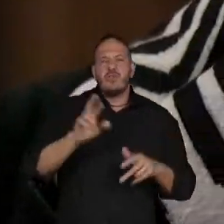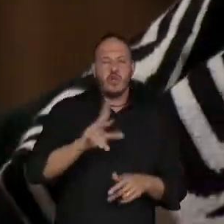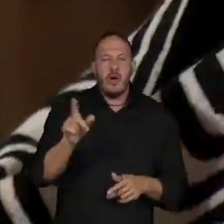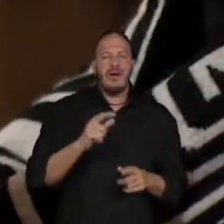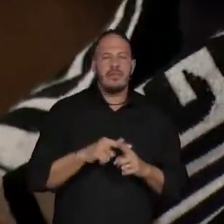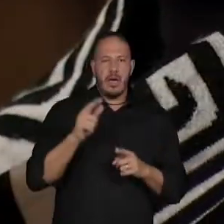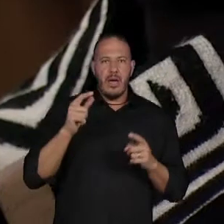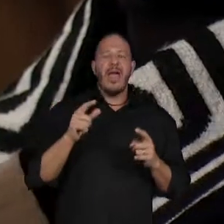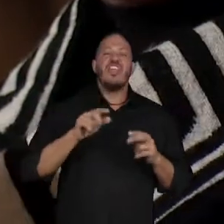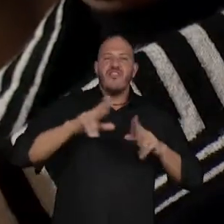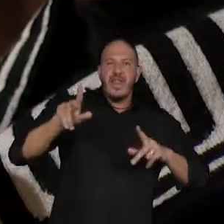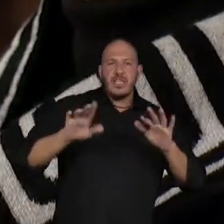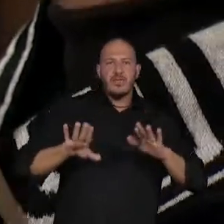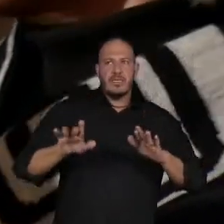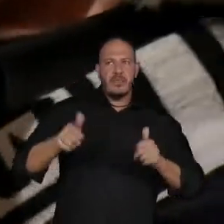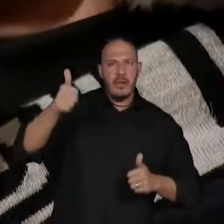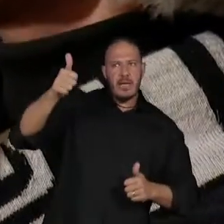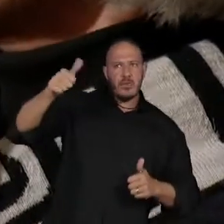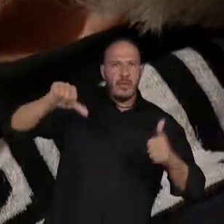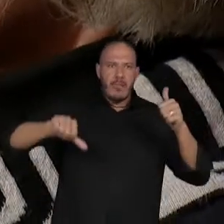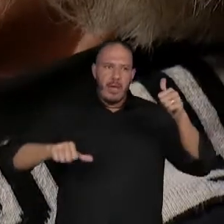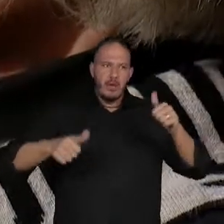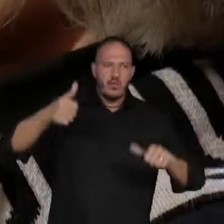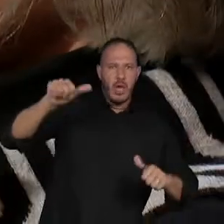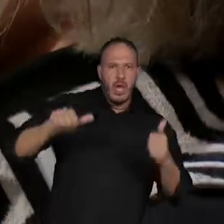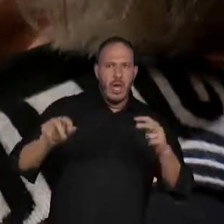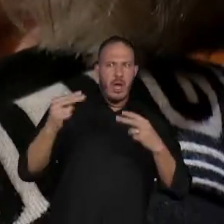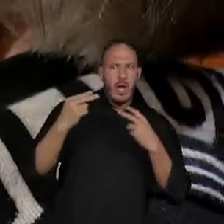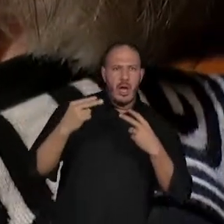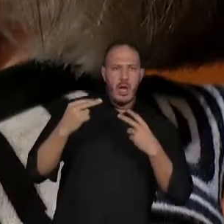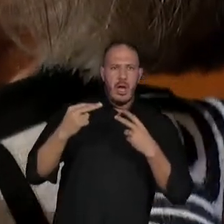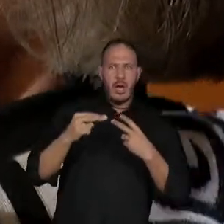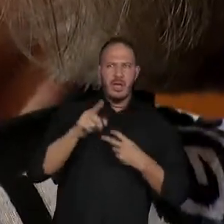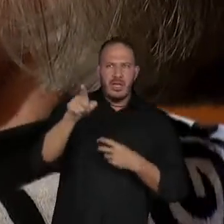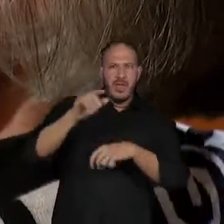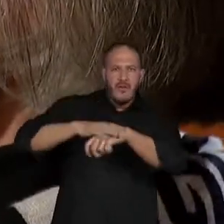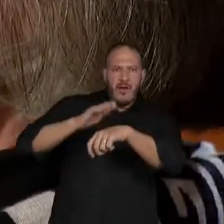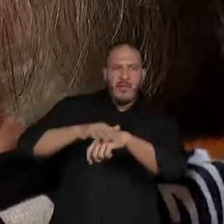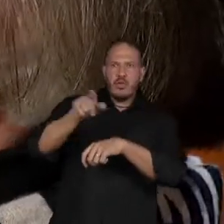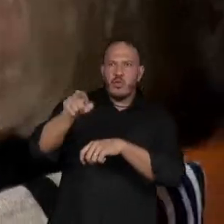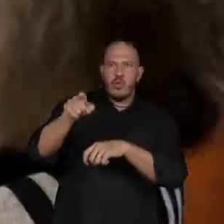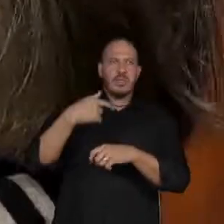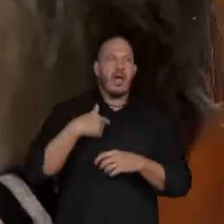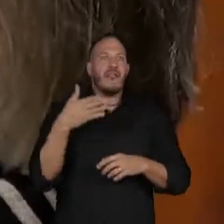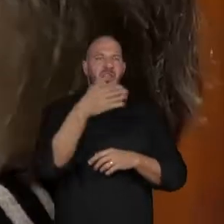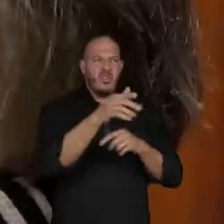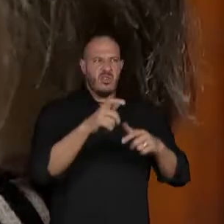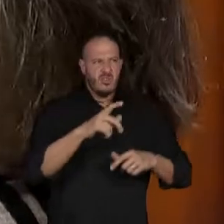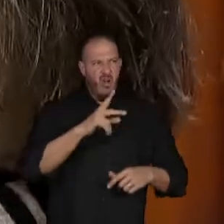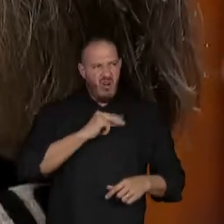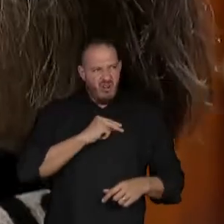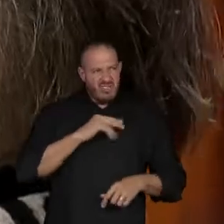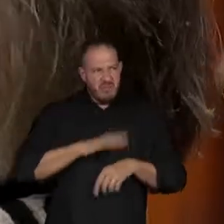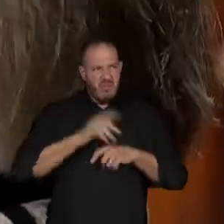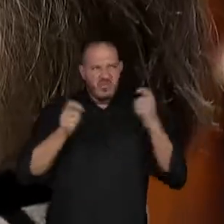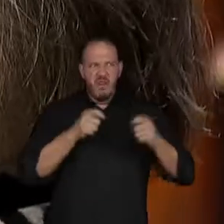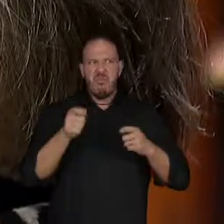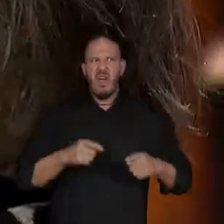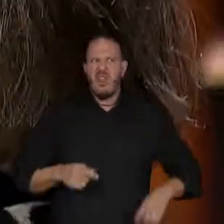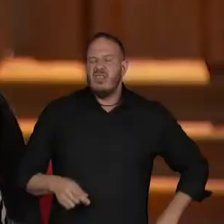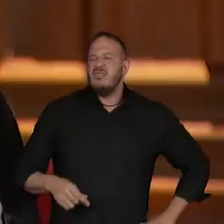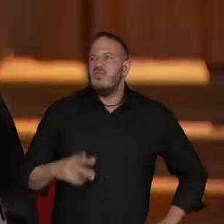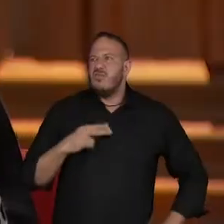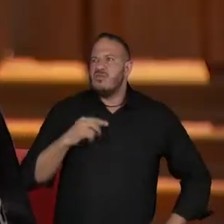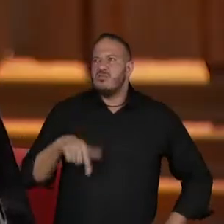mas um é mais, outro é menos. E aí já começa. Ai, mas a pessoa come tal coisa, a pessoa vai em tal lugar. Nossa, mais uma balada? Essa semana eu não tenho